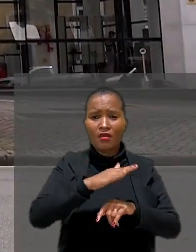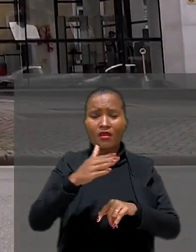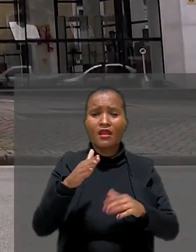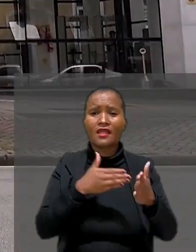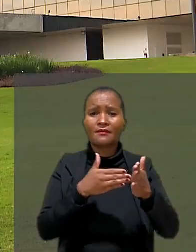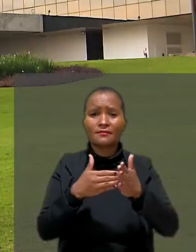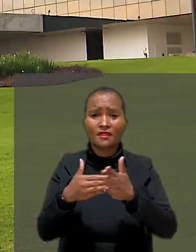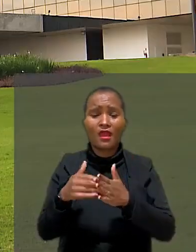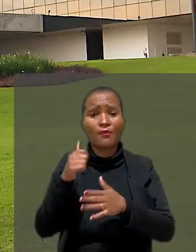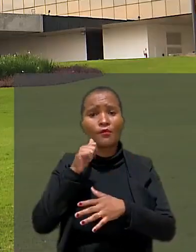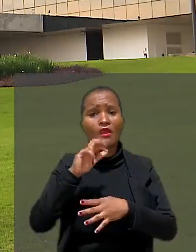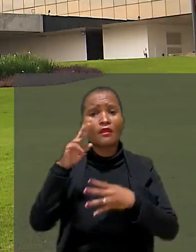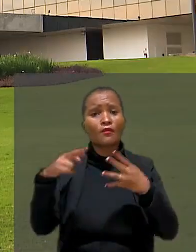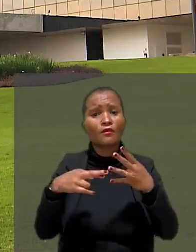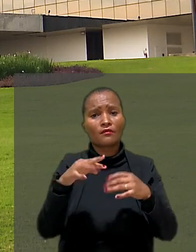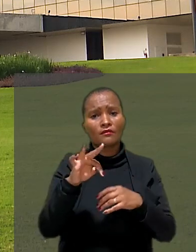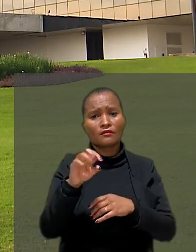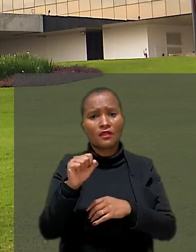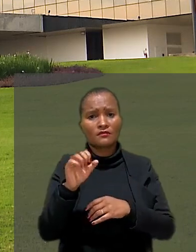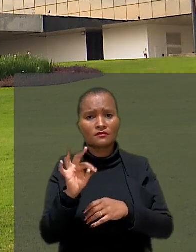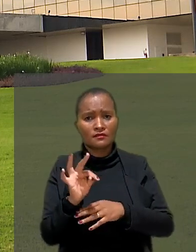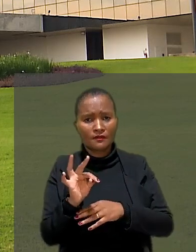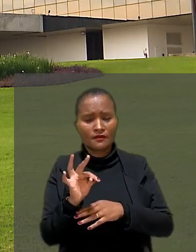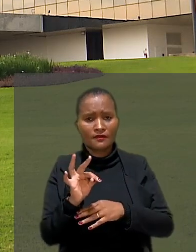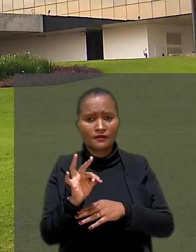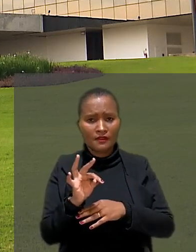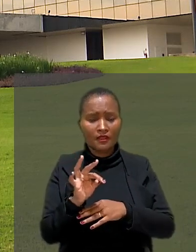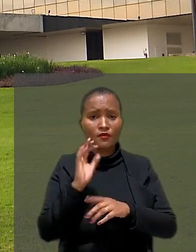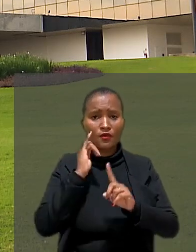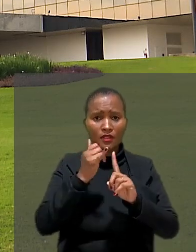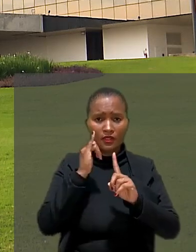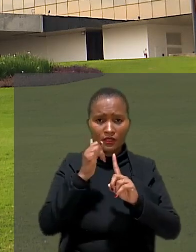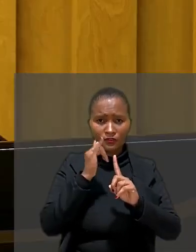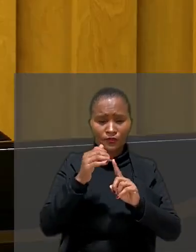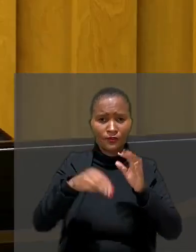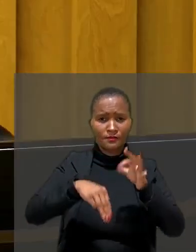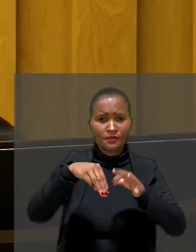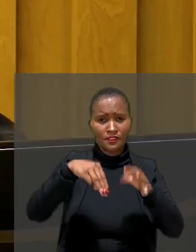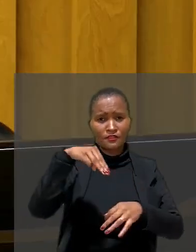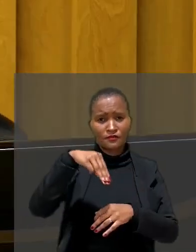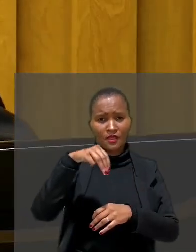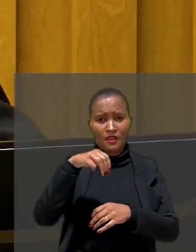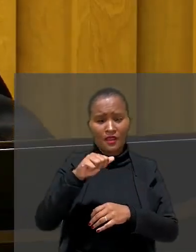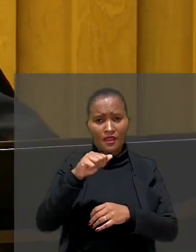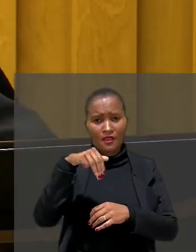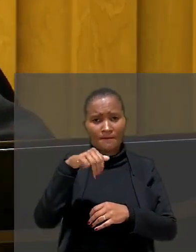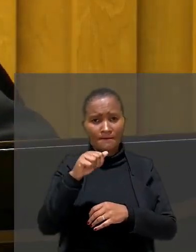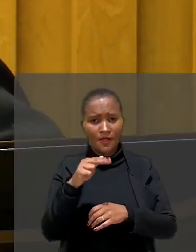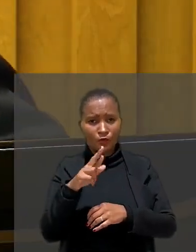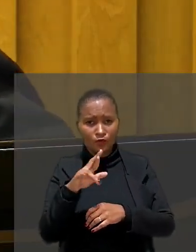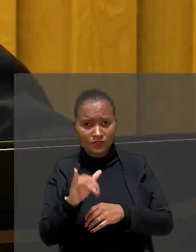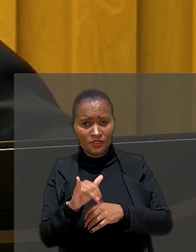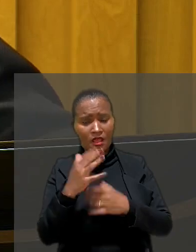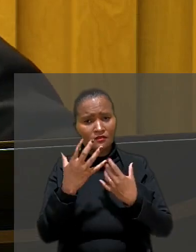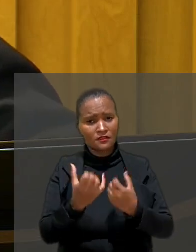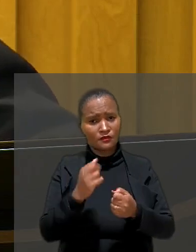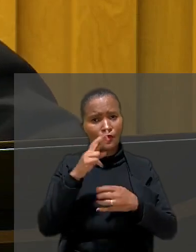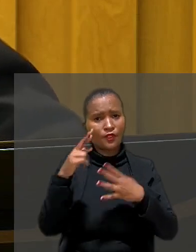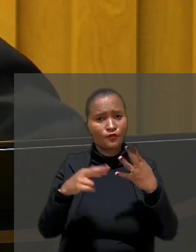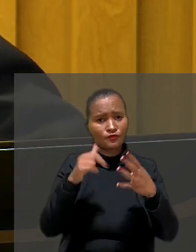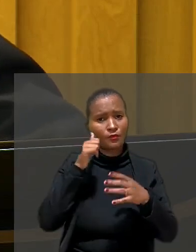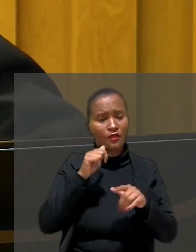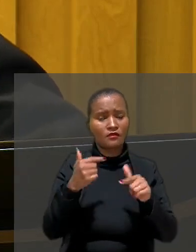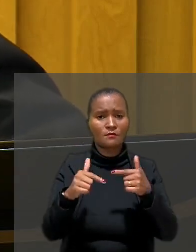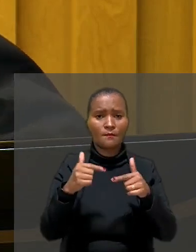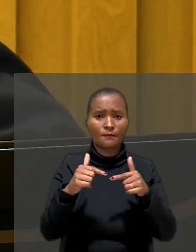e restritos. A camareira recorreu, então, ao Tribunal Superior do Trabalho. O relator, ministro Amaury Rodrigues, aceitou